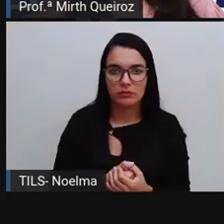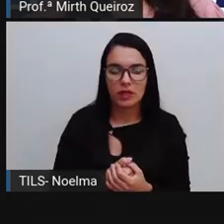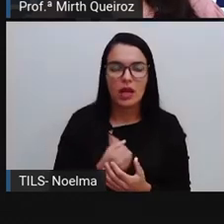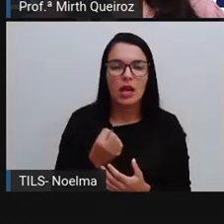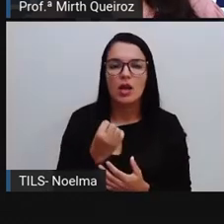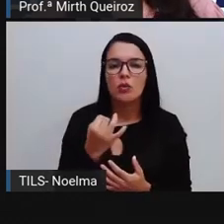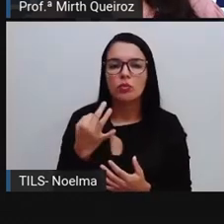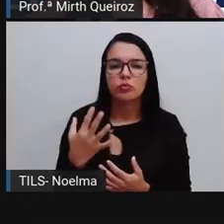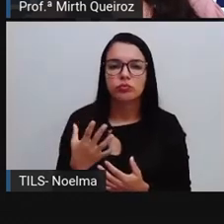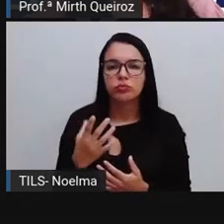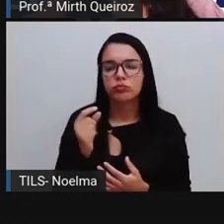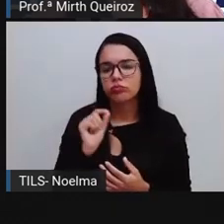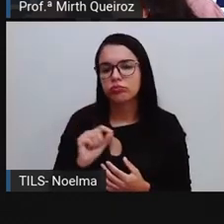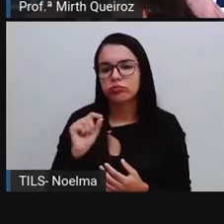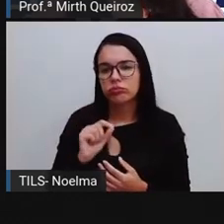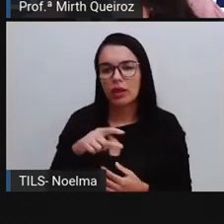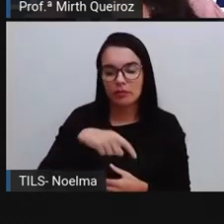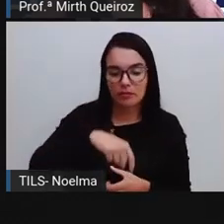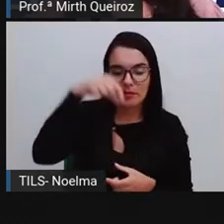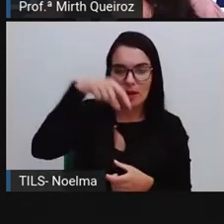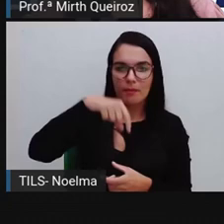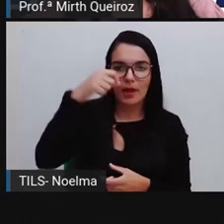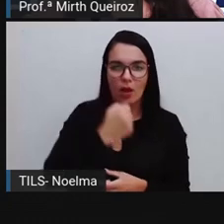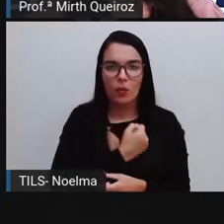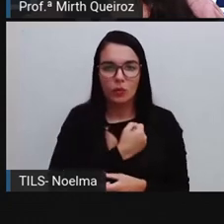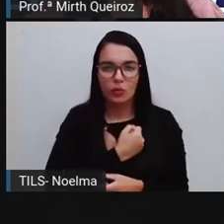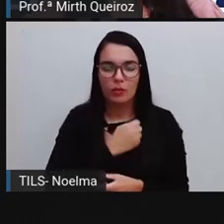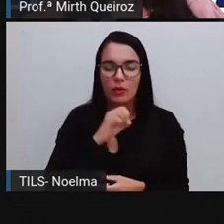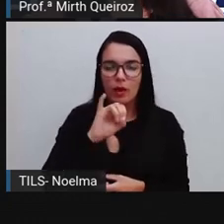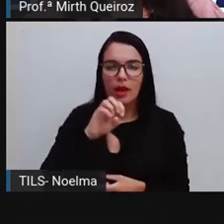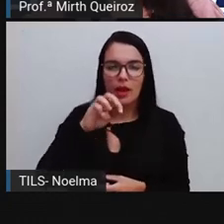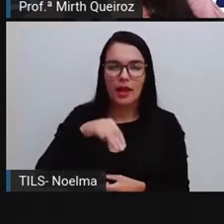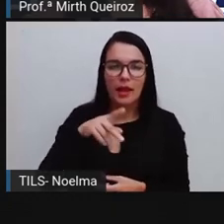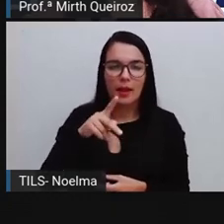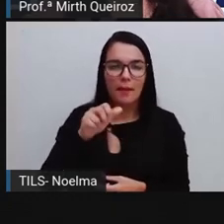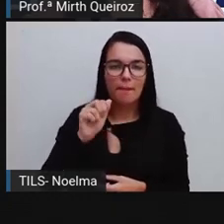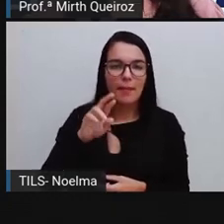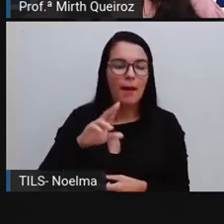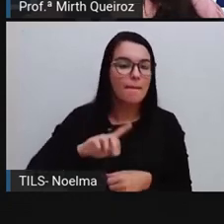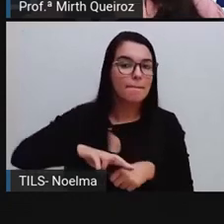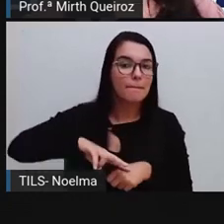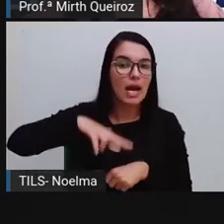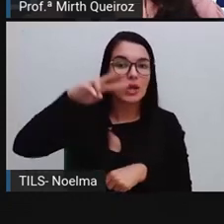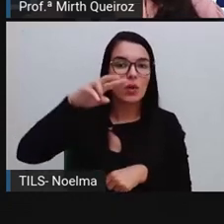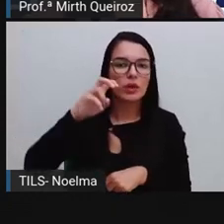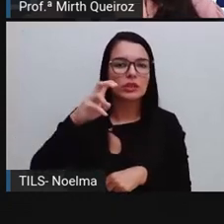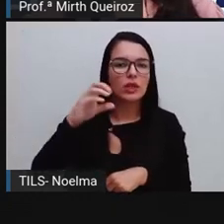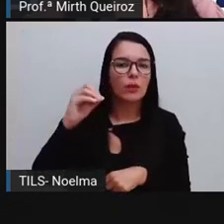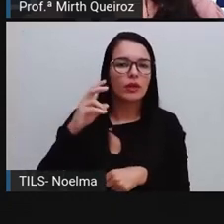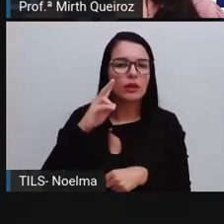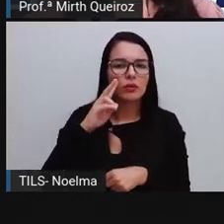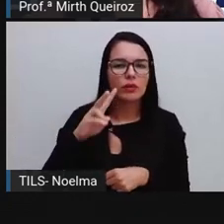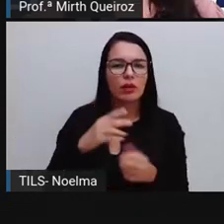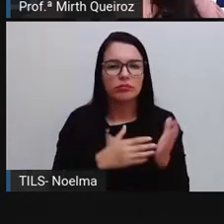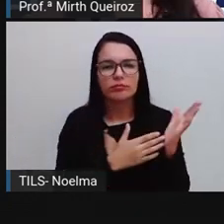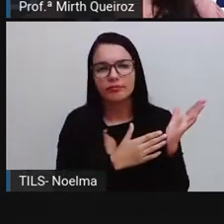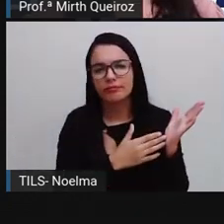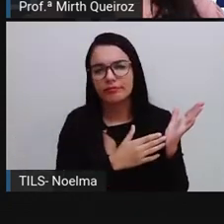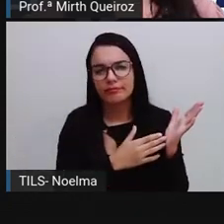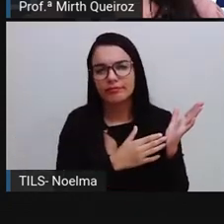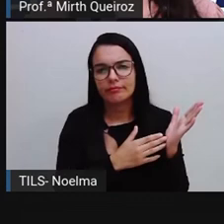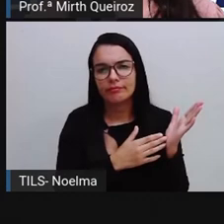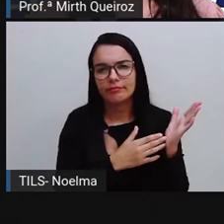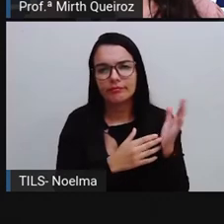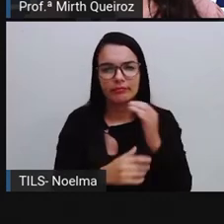chance de tirarmos um número ímpar maior que cinquenta? Dois de cinco ali, neste caso, na